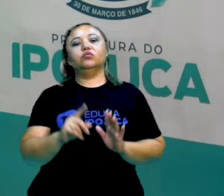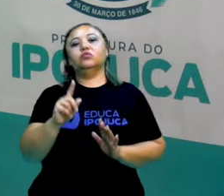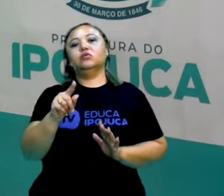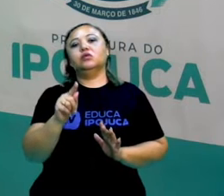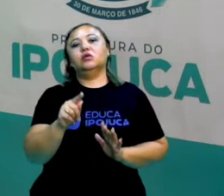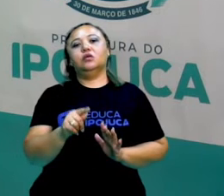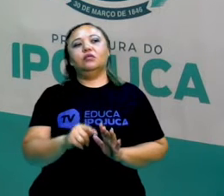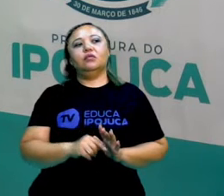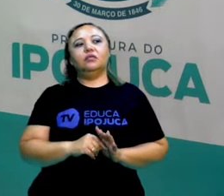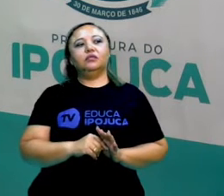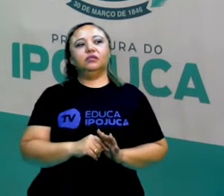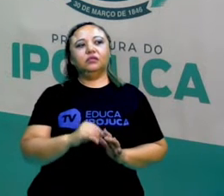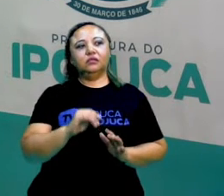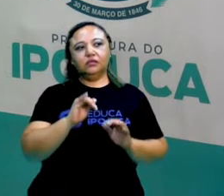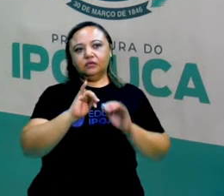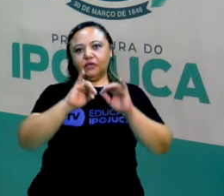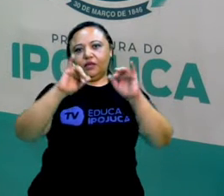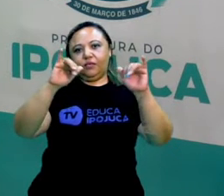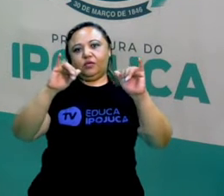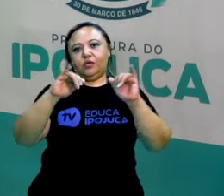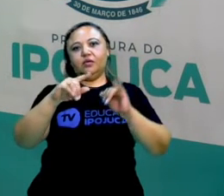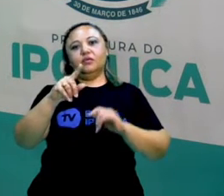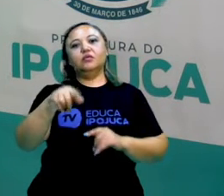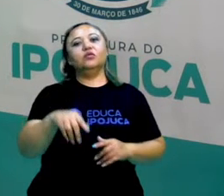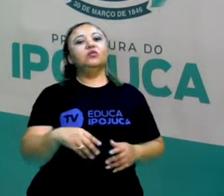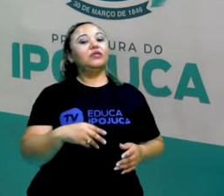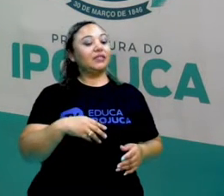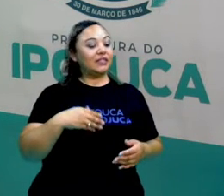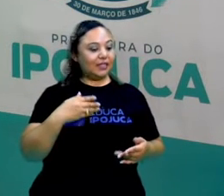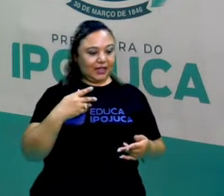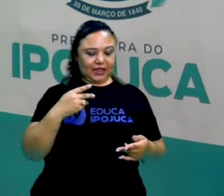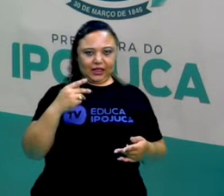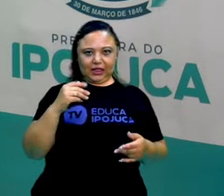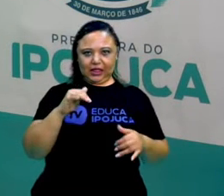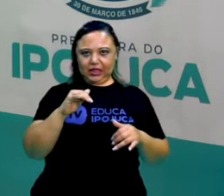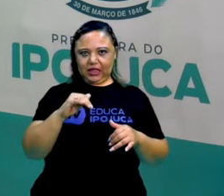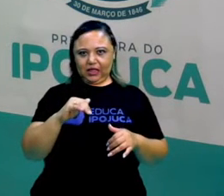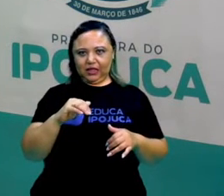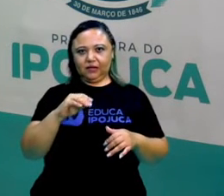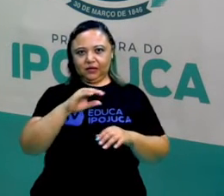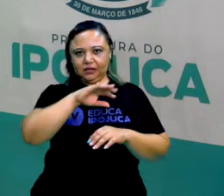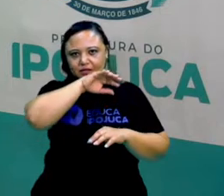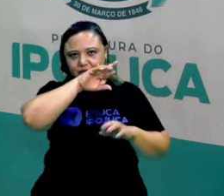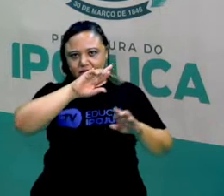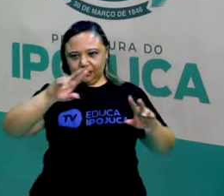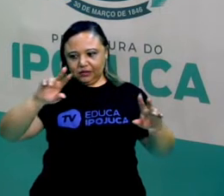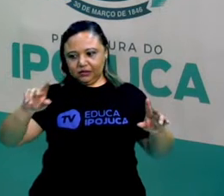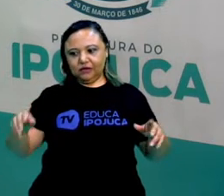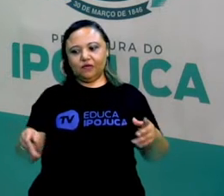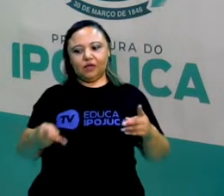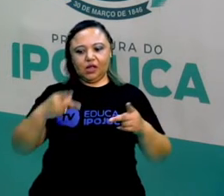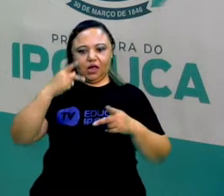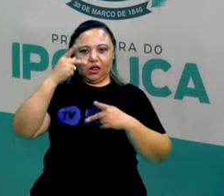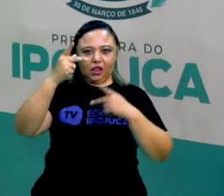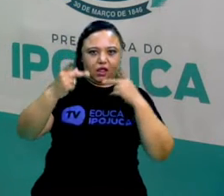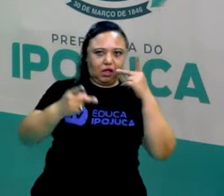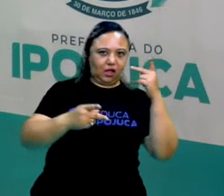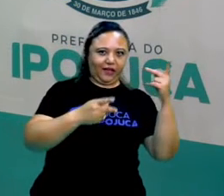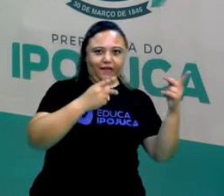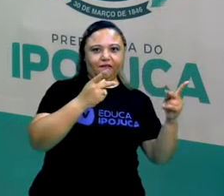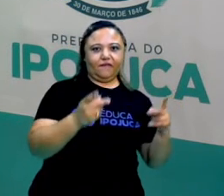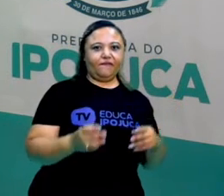é que os animais falavam, eles se comportavam como pessoas, dizendo que iam para uma